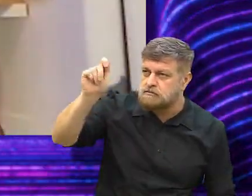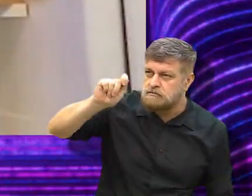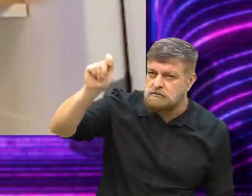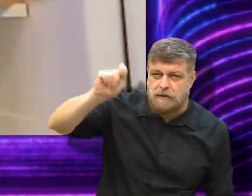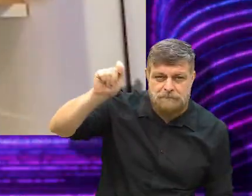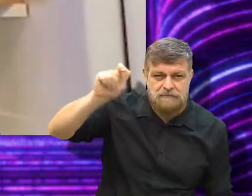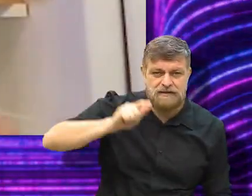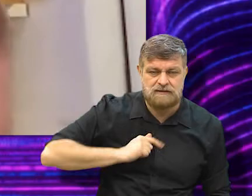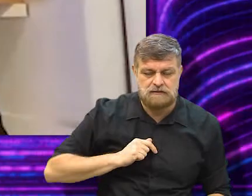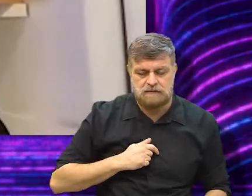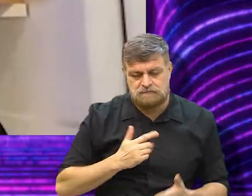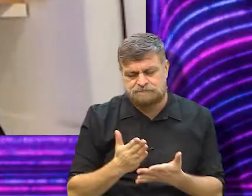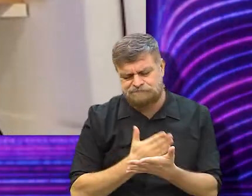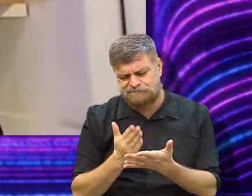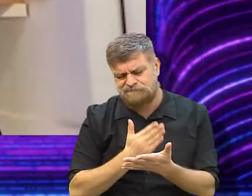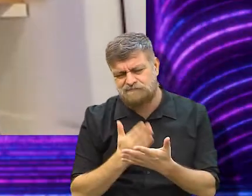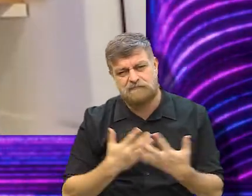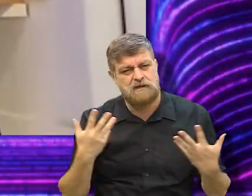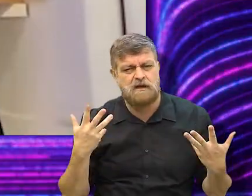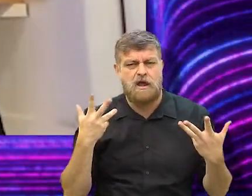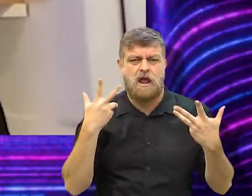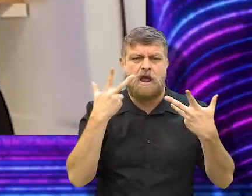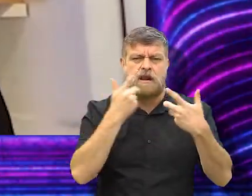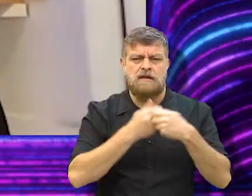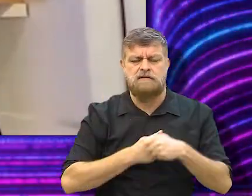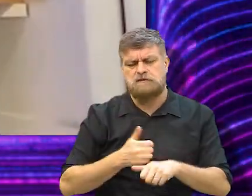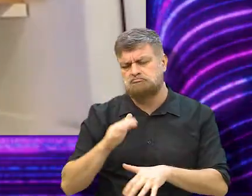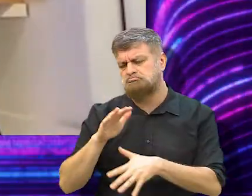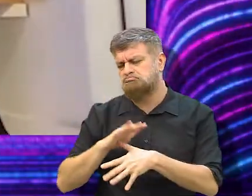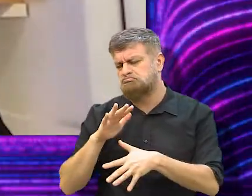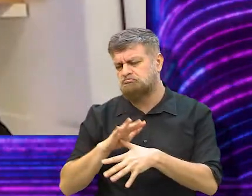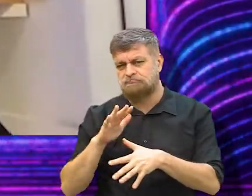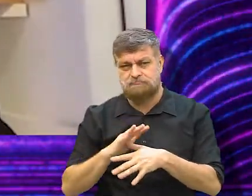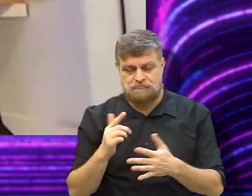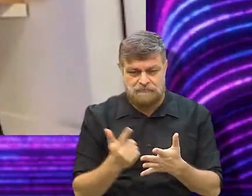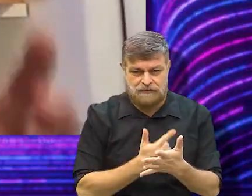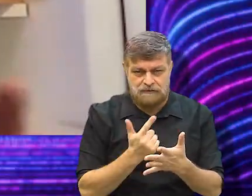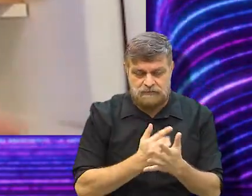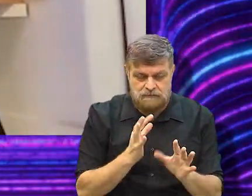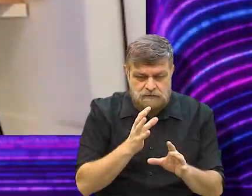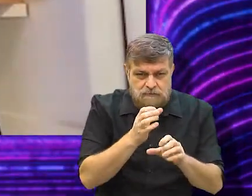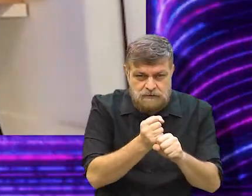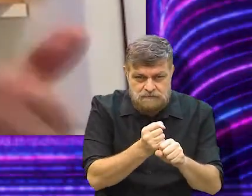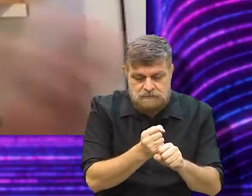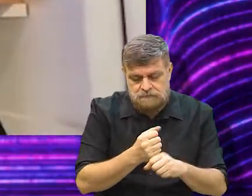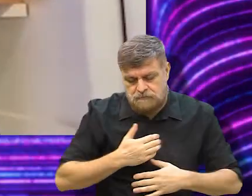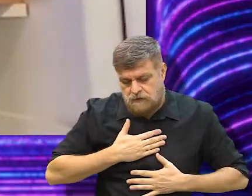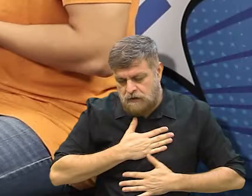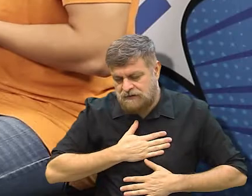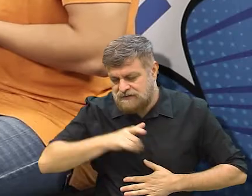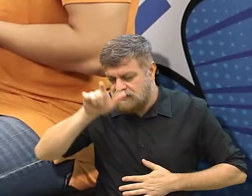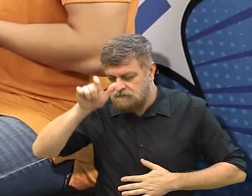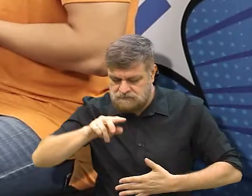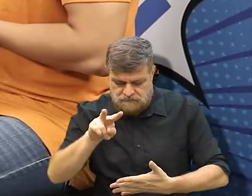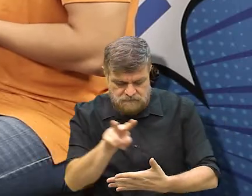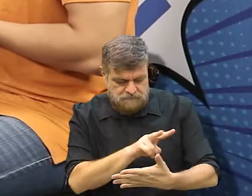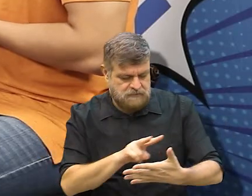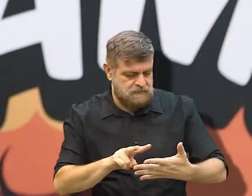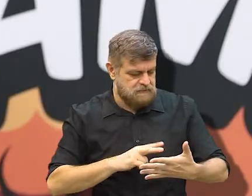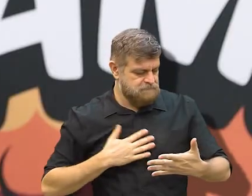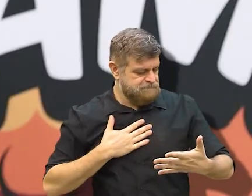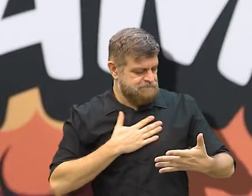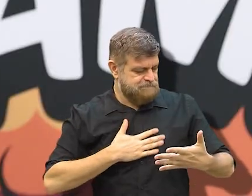é uma capa lindíssima, é uma diagramação muito bem feita. Enfim, é um livro completo que dá total prazer ao leitores.